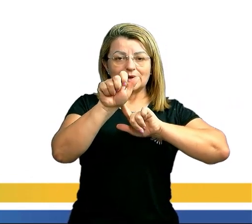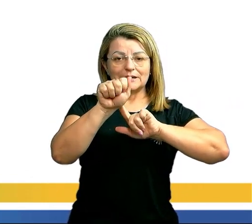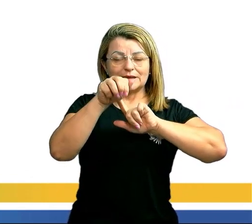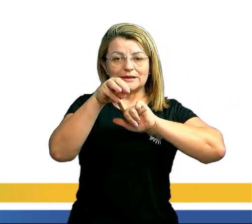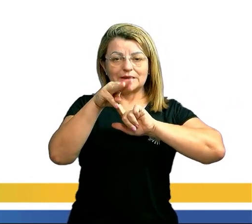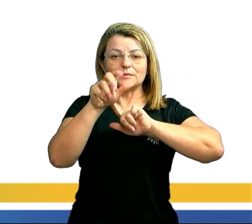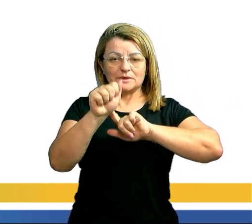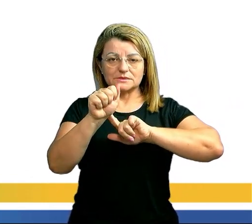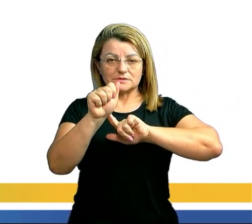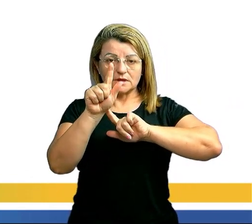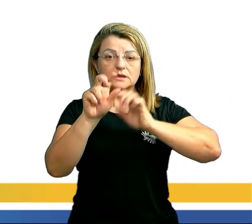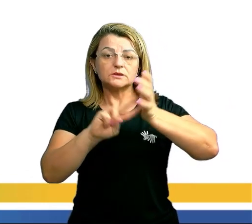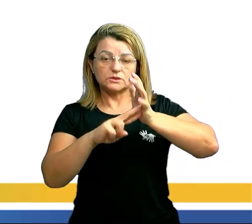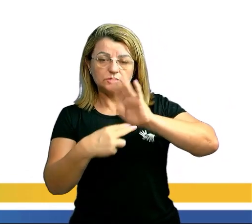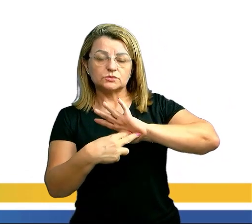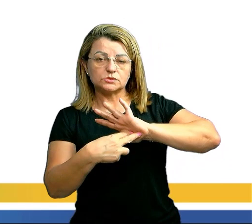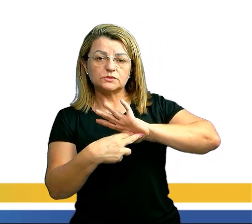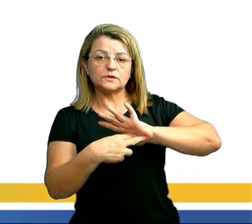é permutação.